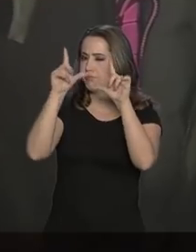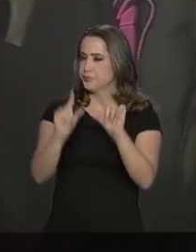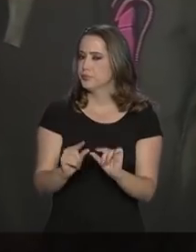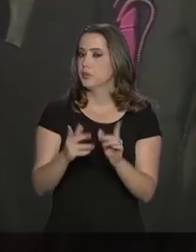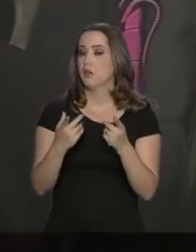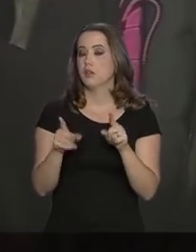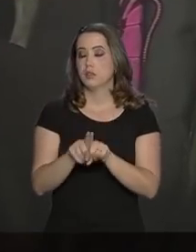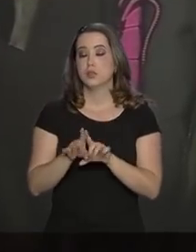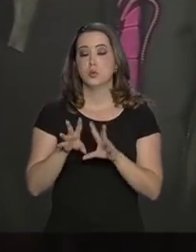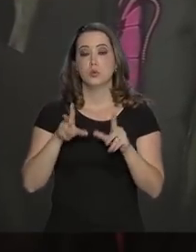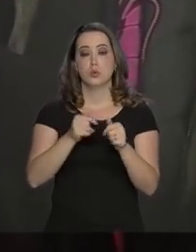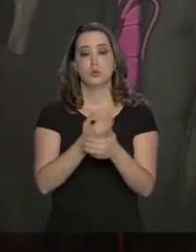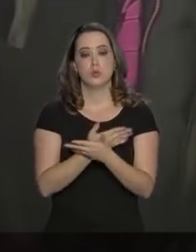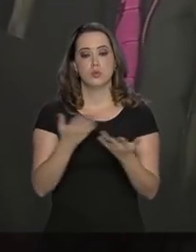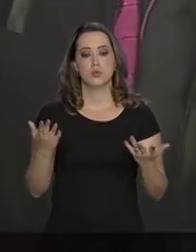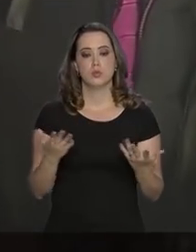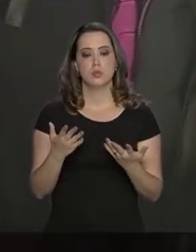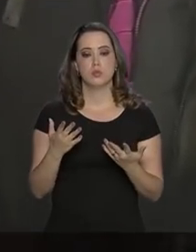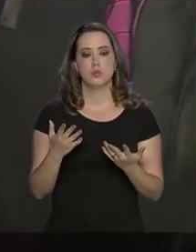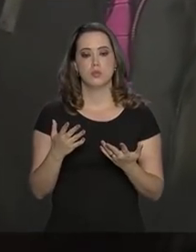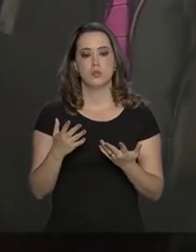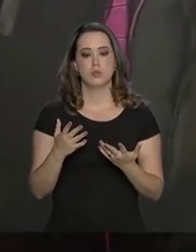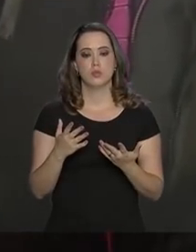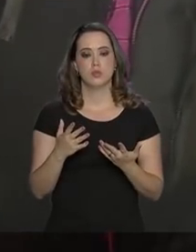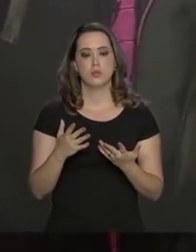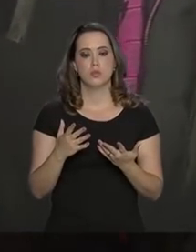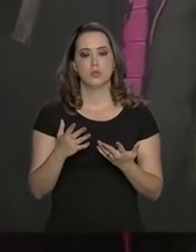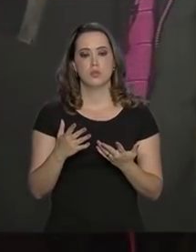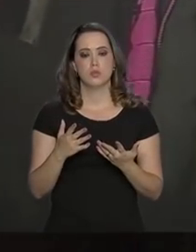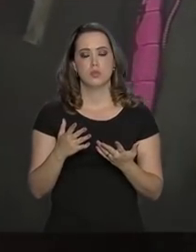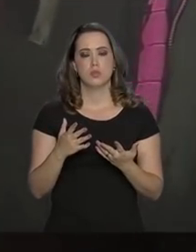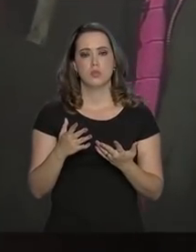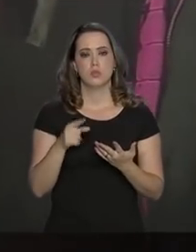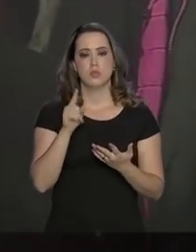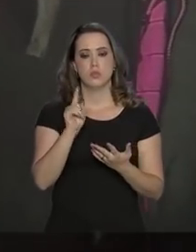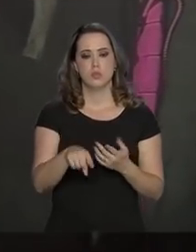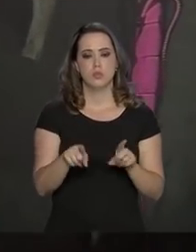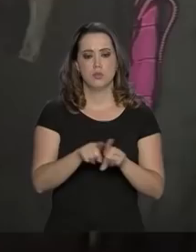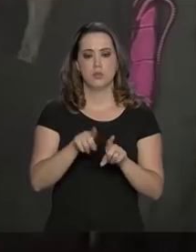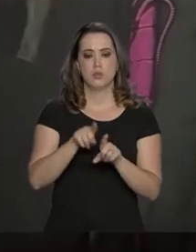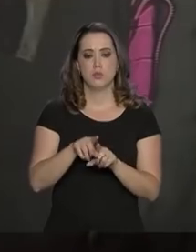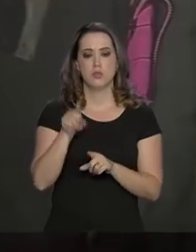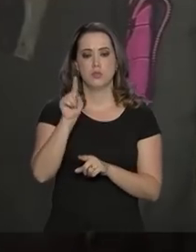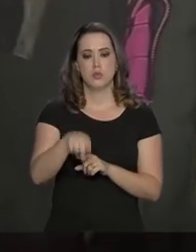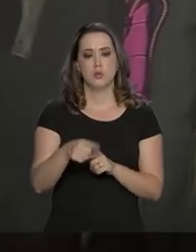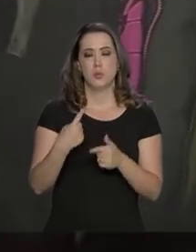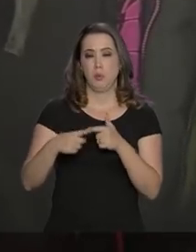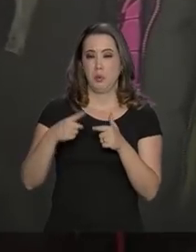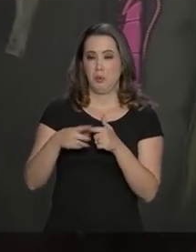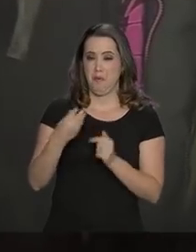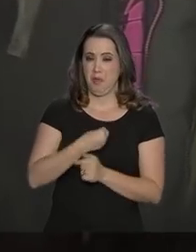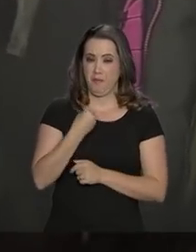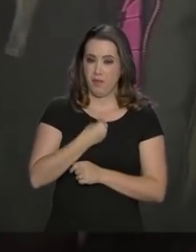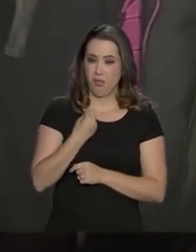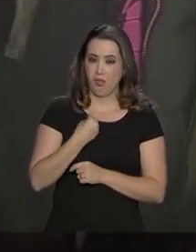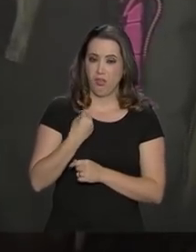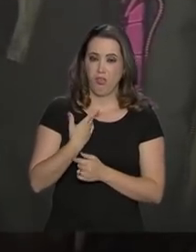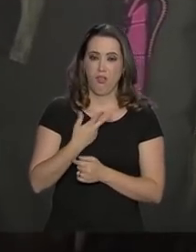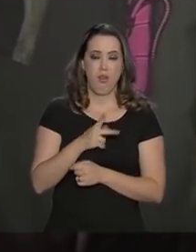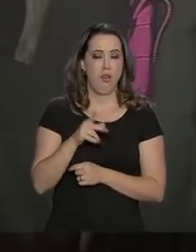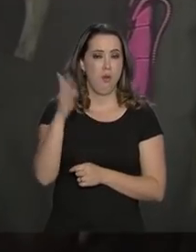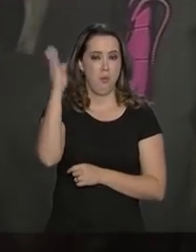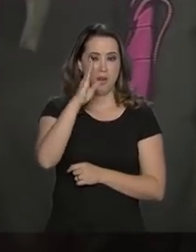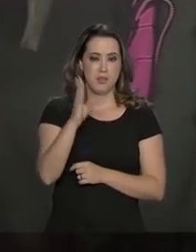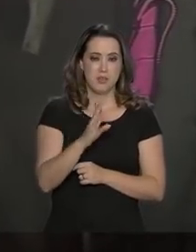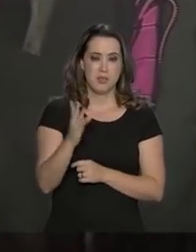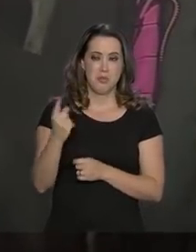prejudicar a qualidade de vida dos brasileiros, também leva o para trás. Então, trabalhar para isso